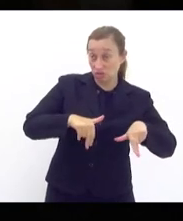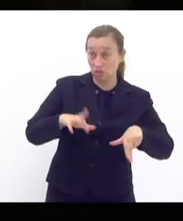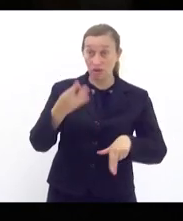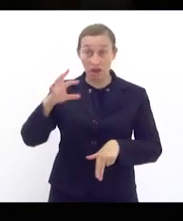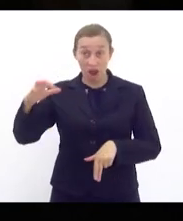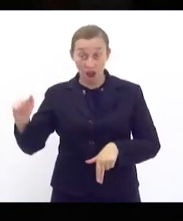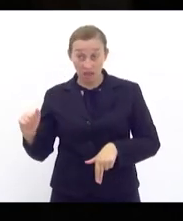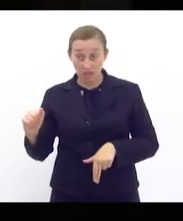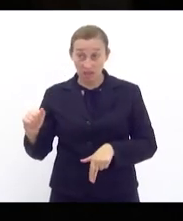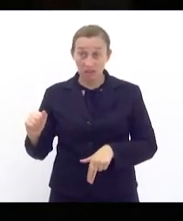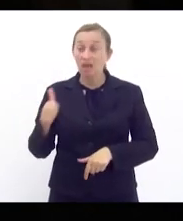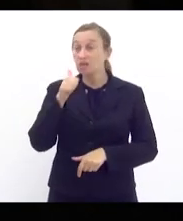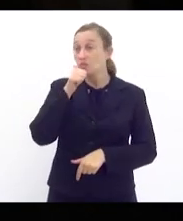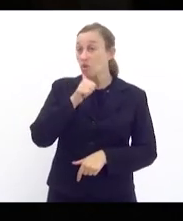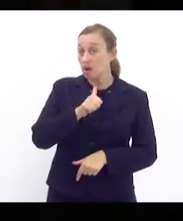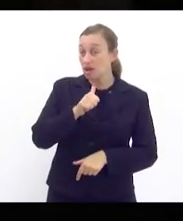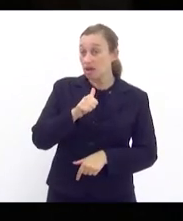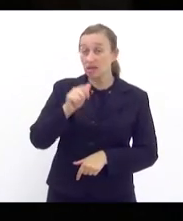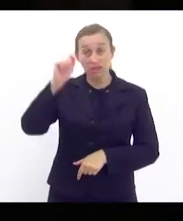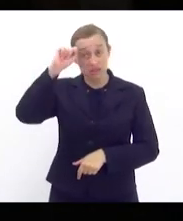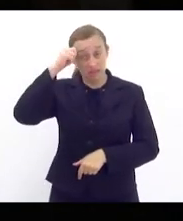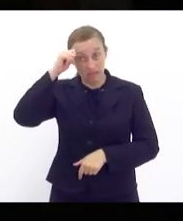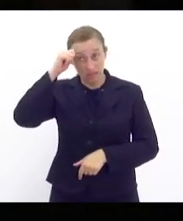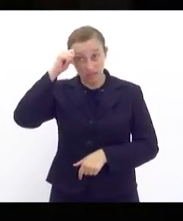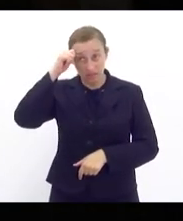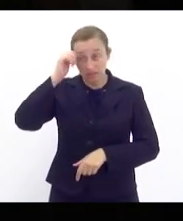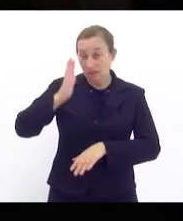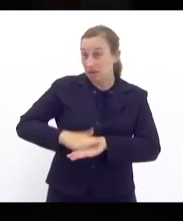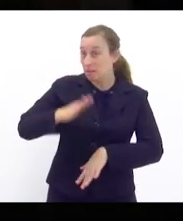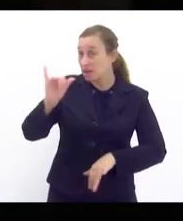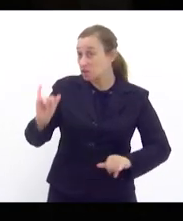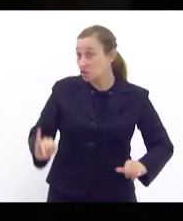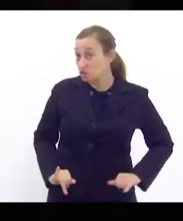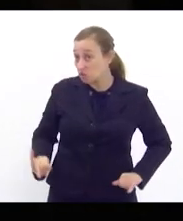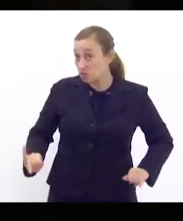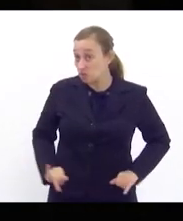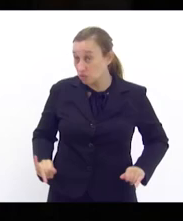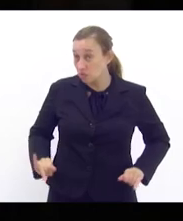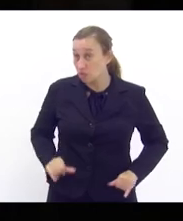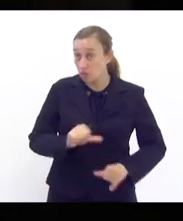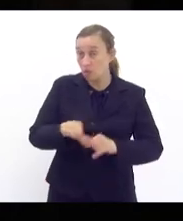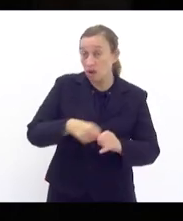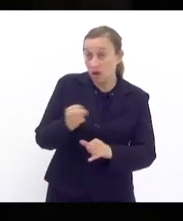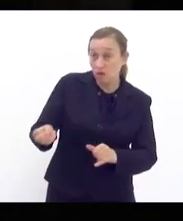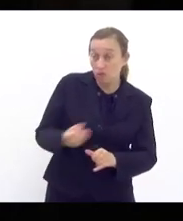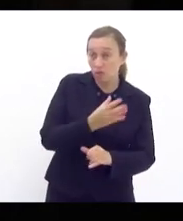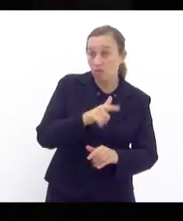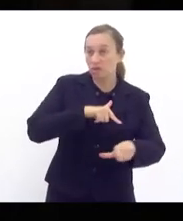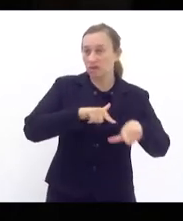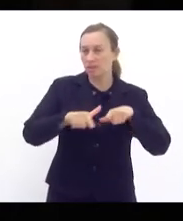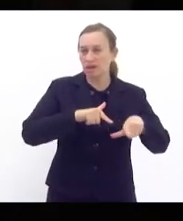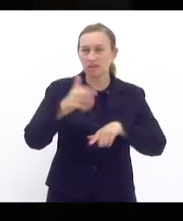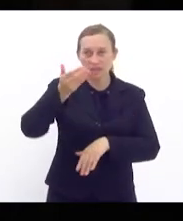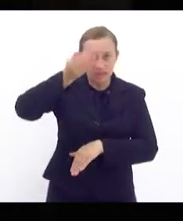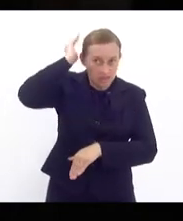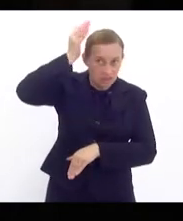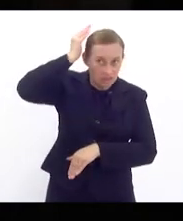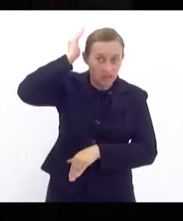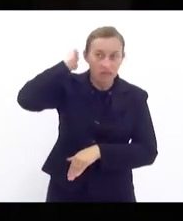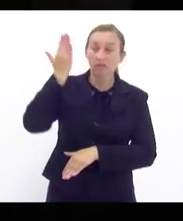foram as mulheres e negros que mais sofreram com a reforma trabalhista de Temer que tinha